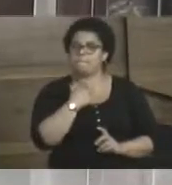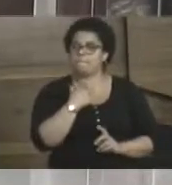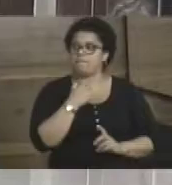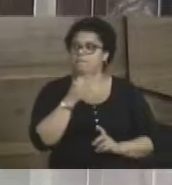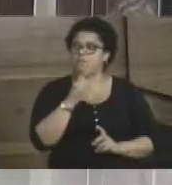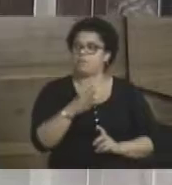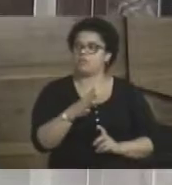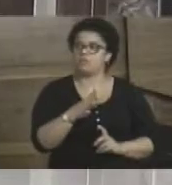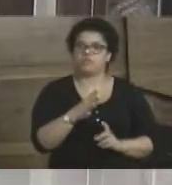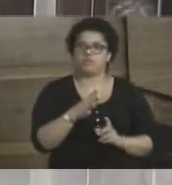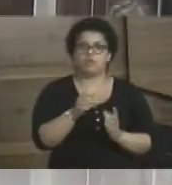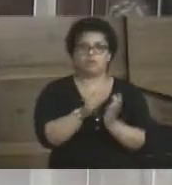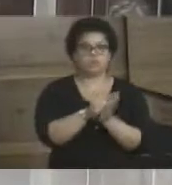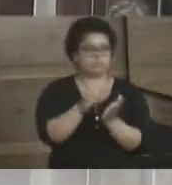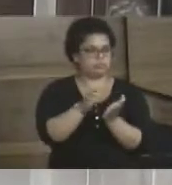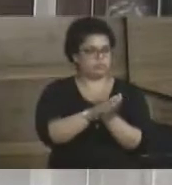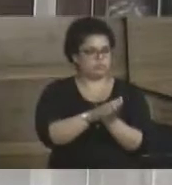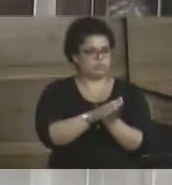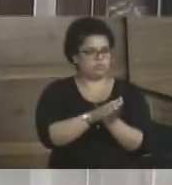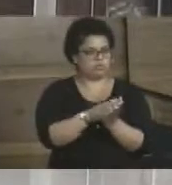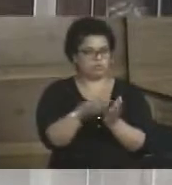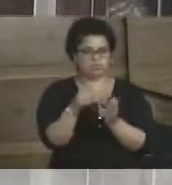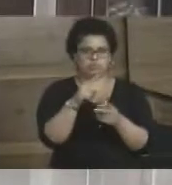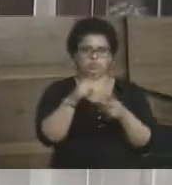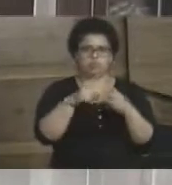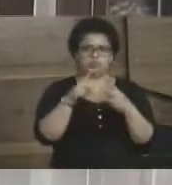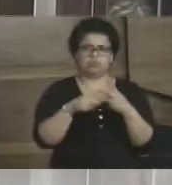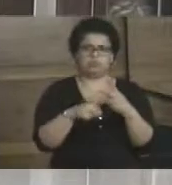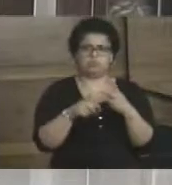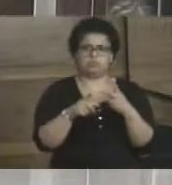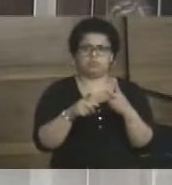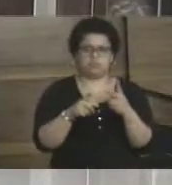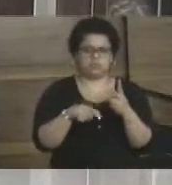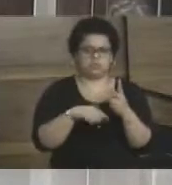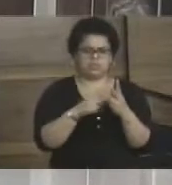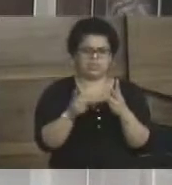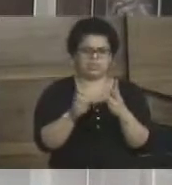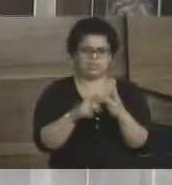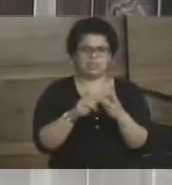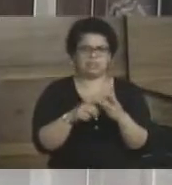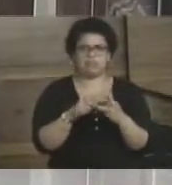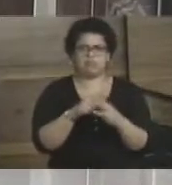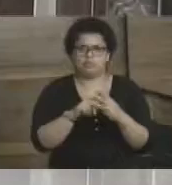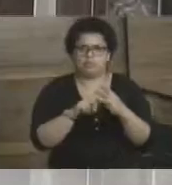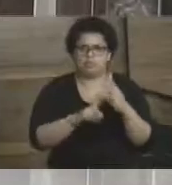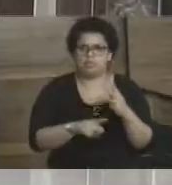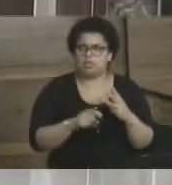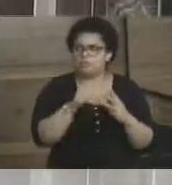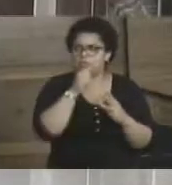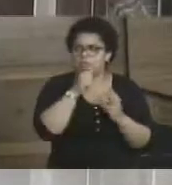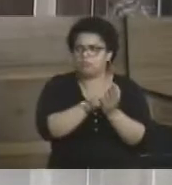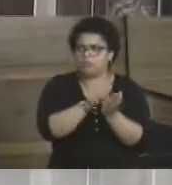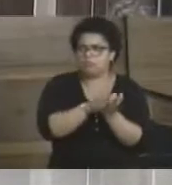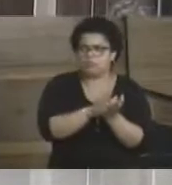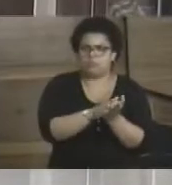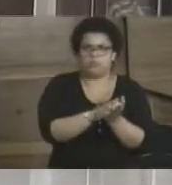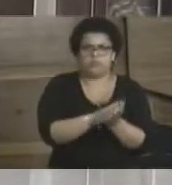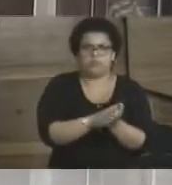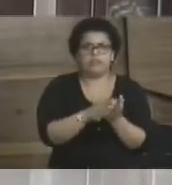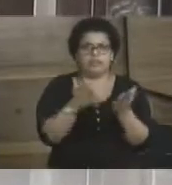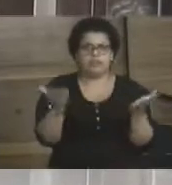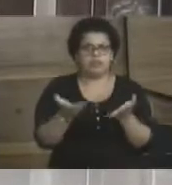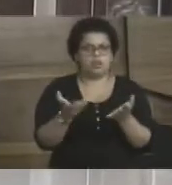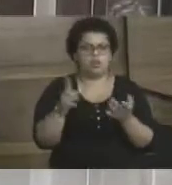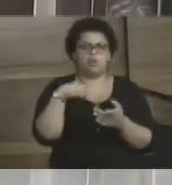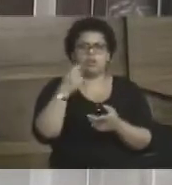Brasfels com isenção tributária e isenção também da taxa de recolhimento de água e toda a nossa população desempregada, todos